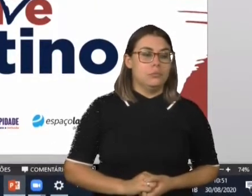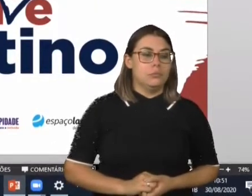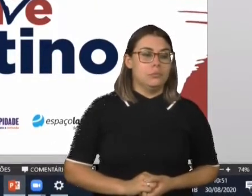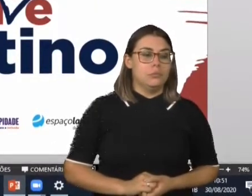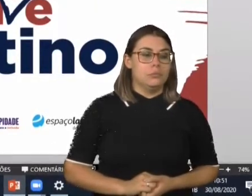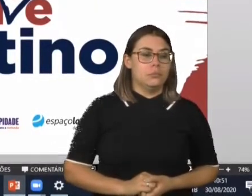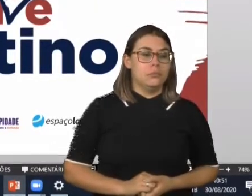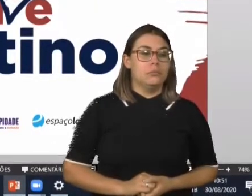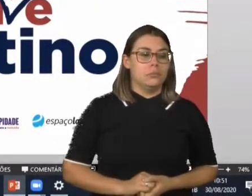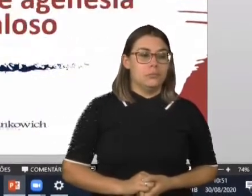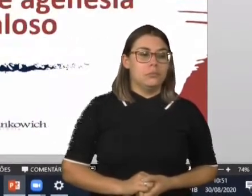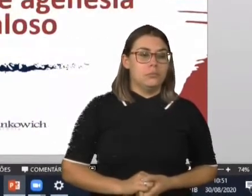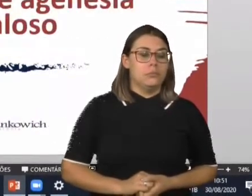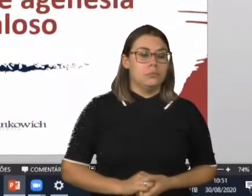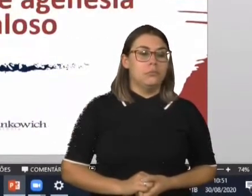Bom.